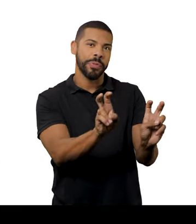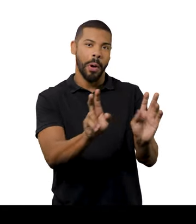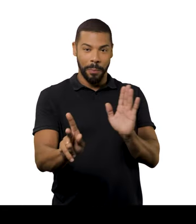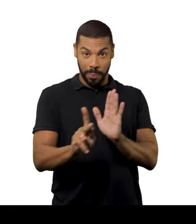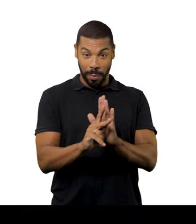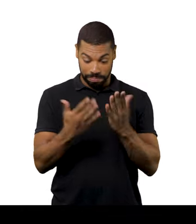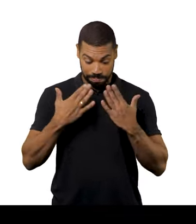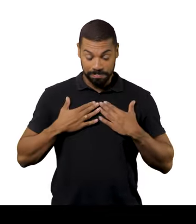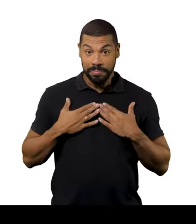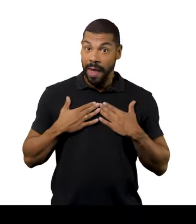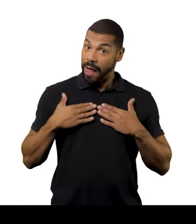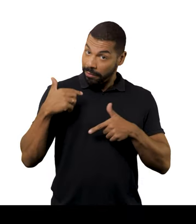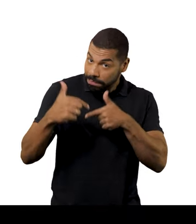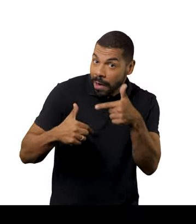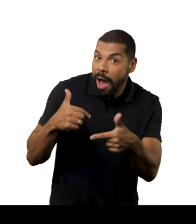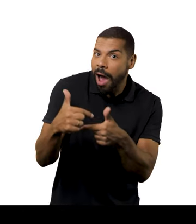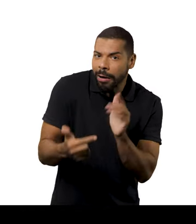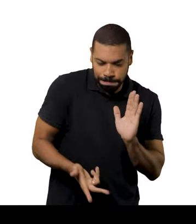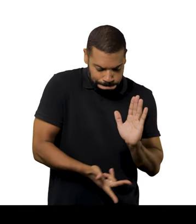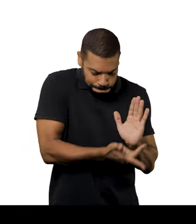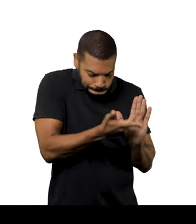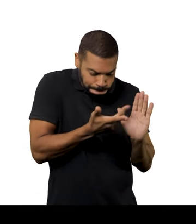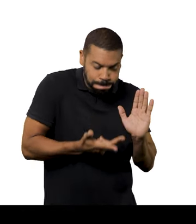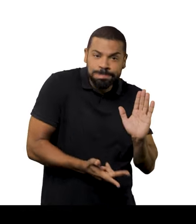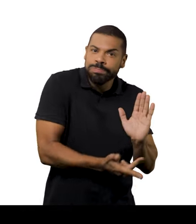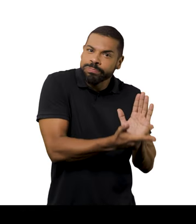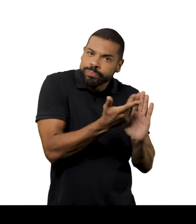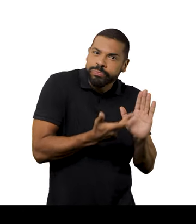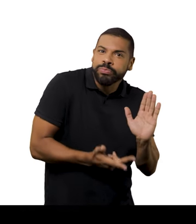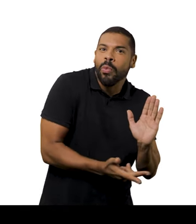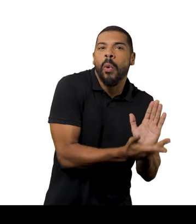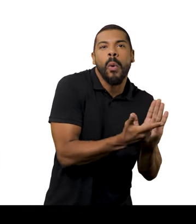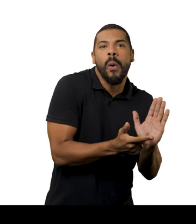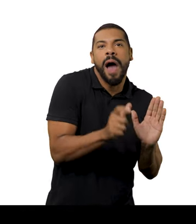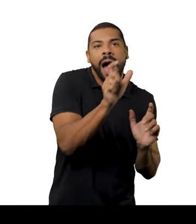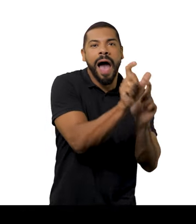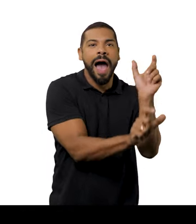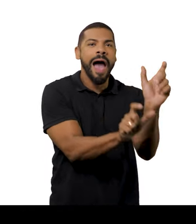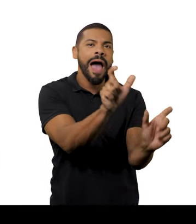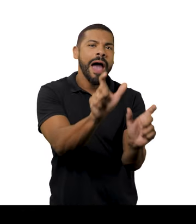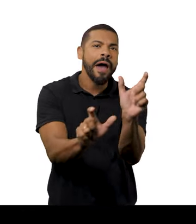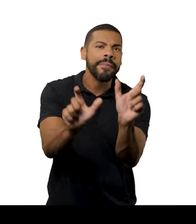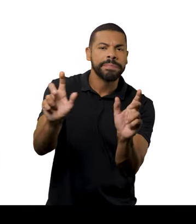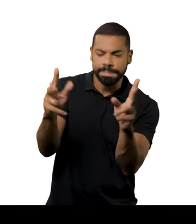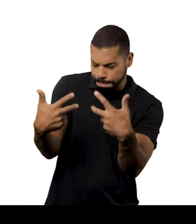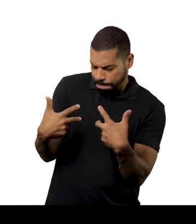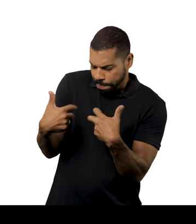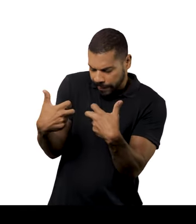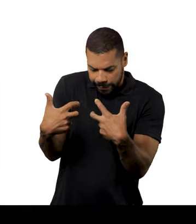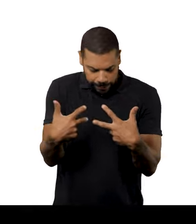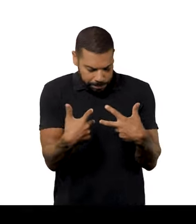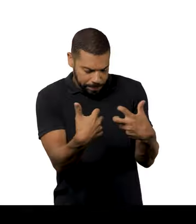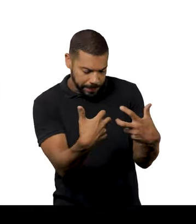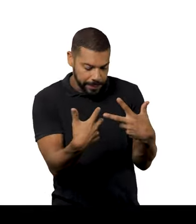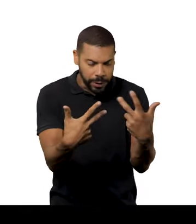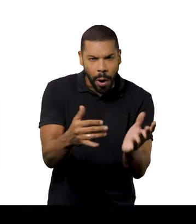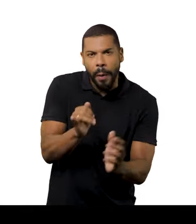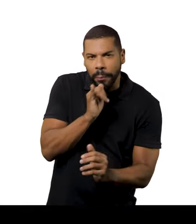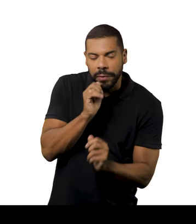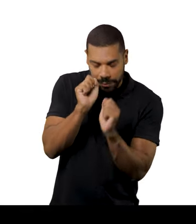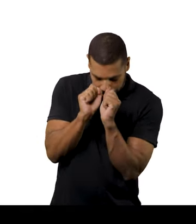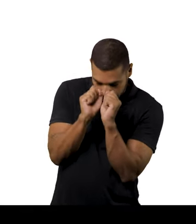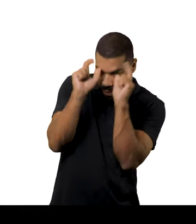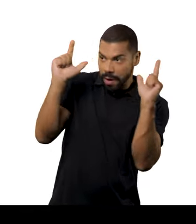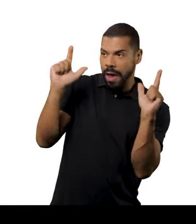assunto para o meu próprio trabalho, essa visualidade que o sujeito comum confere a si próprio. Por exemplo, você